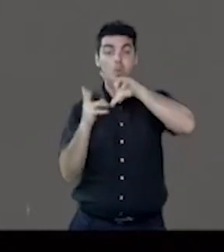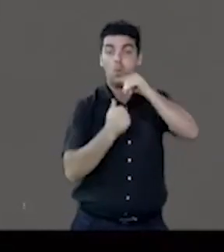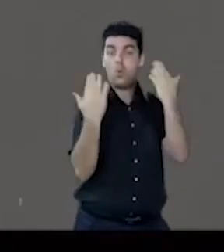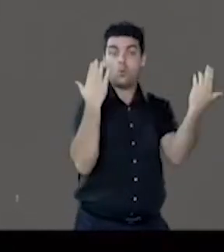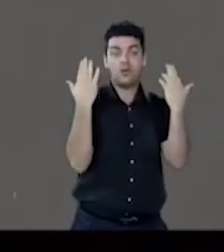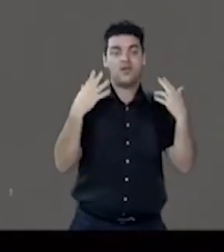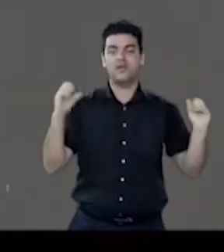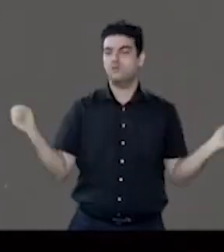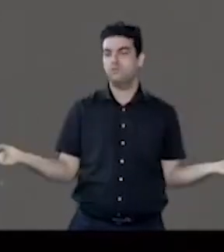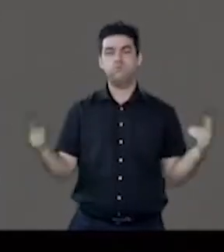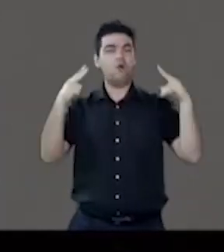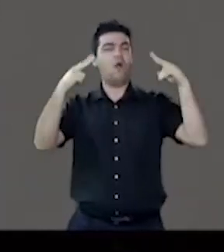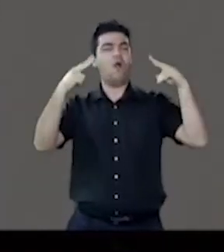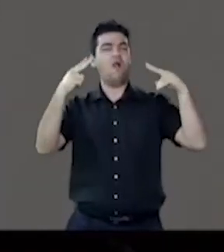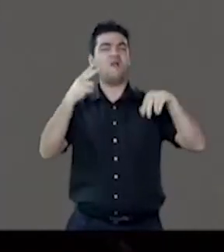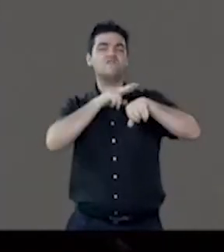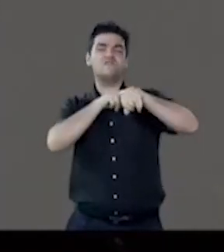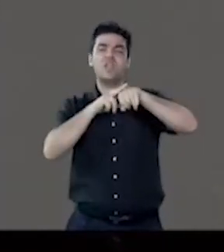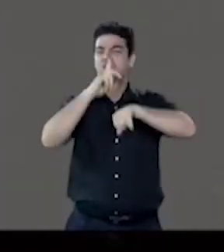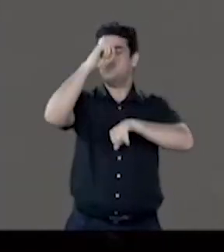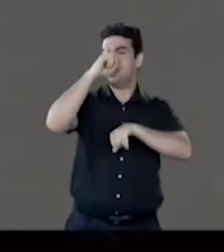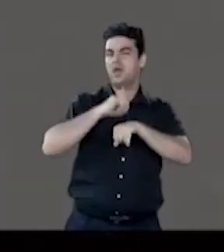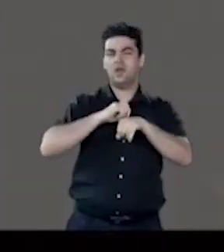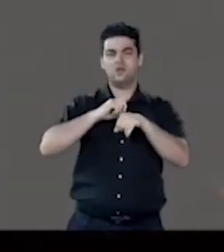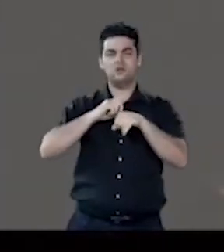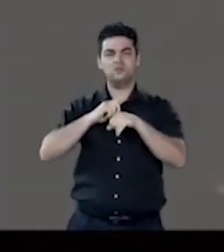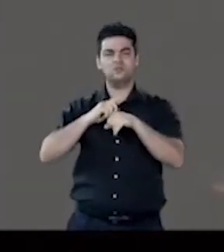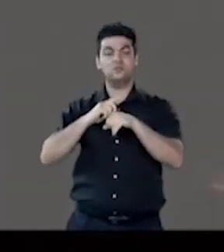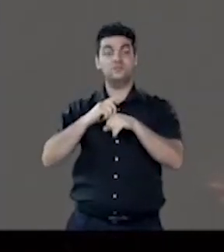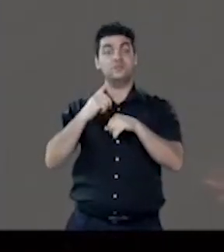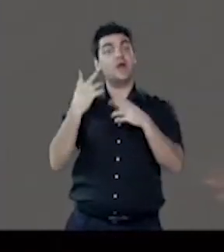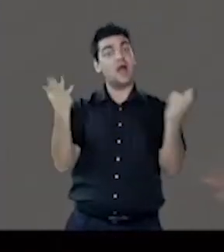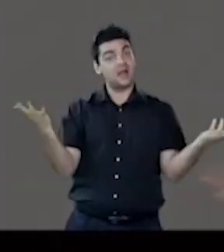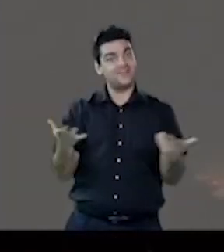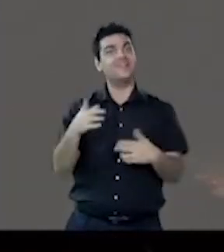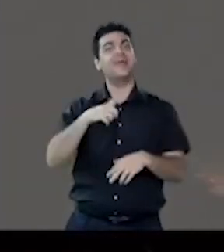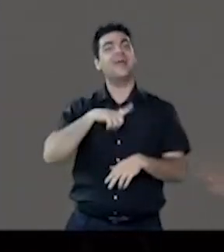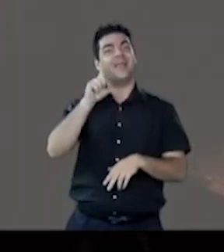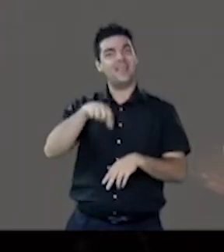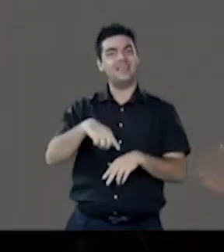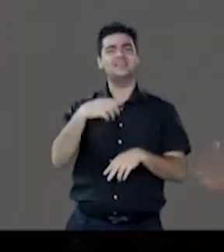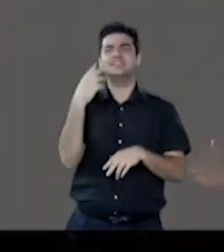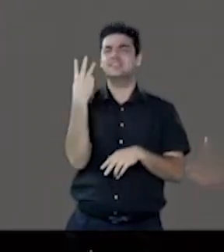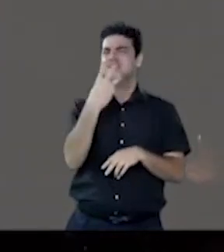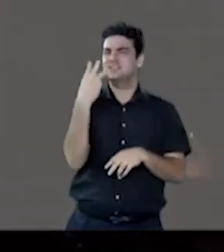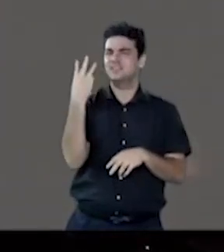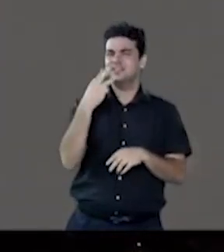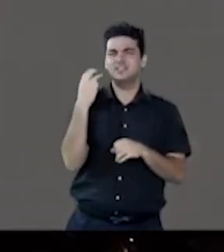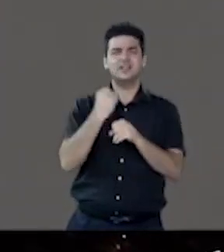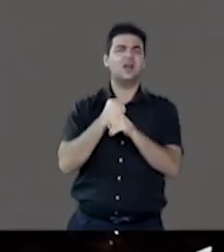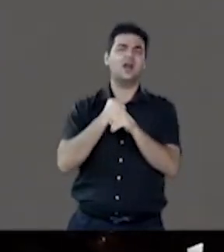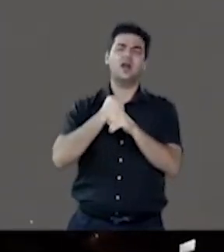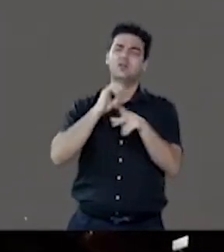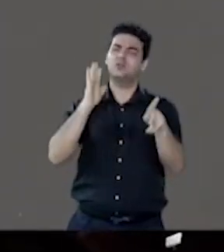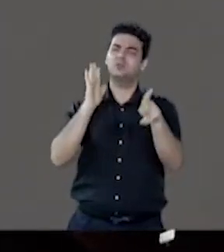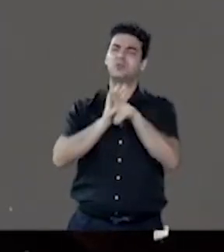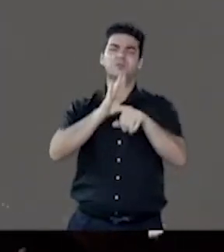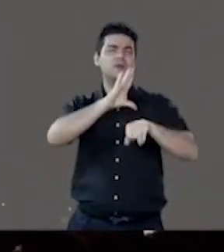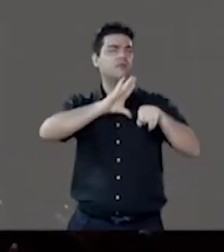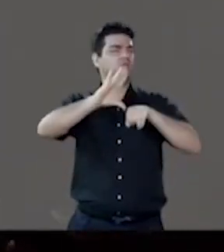iluminado de verde e amarelo, nesse momento em que nós comemoramos importantíssimos nós 33